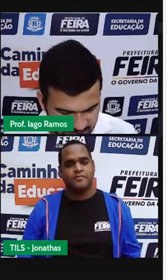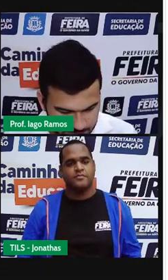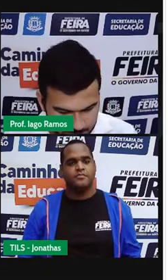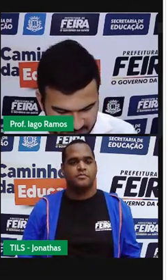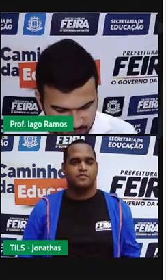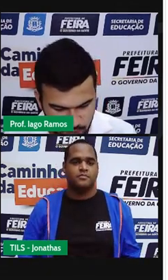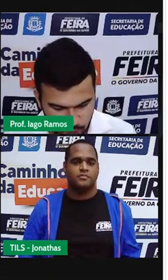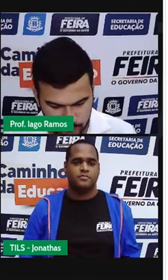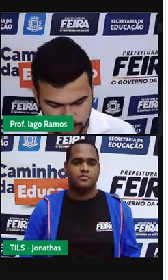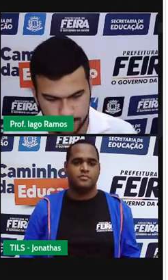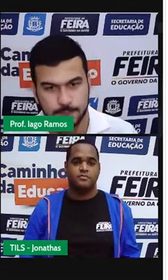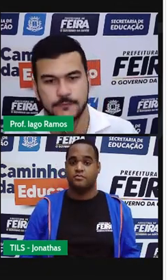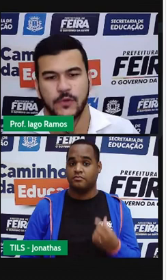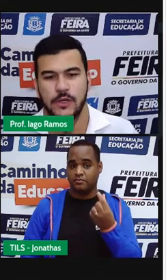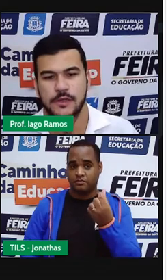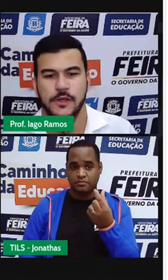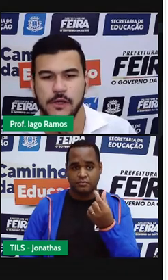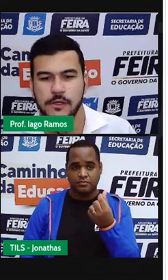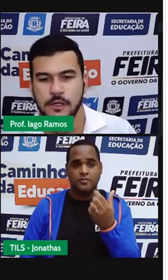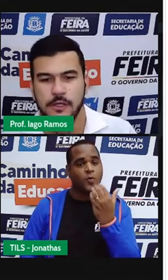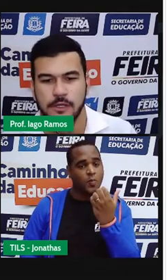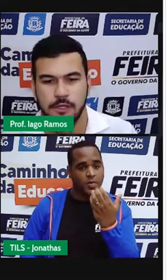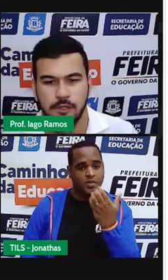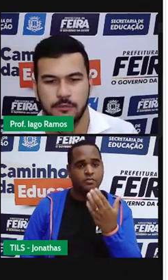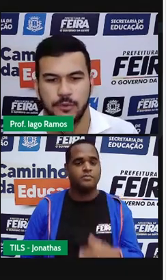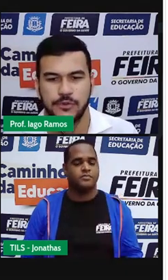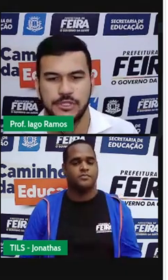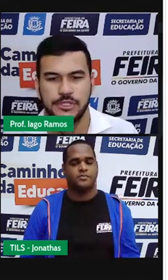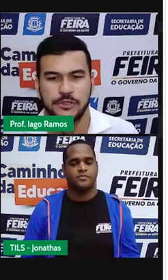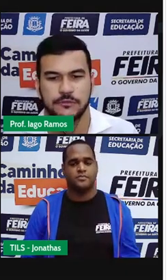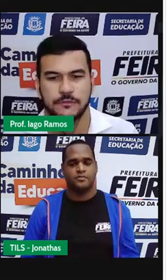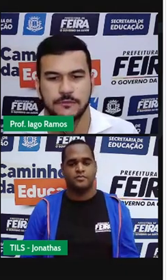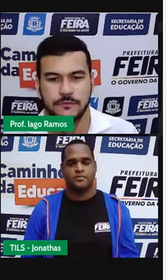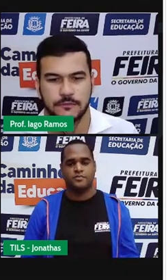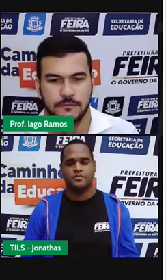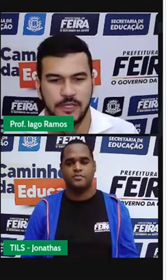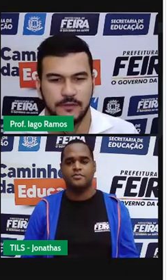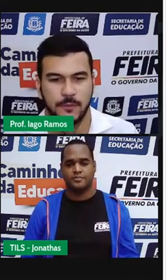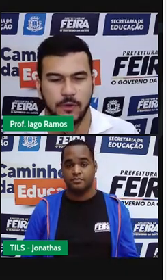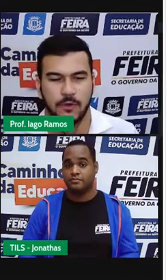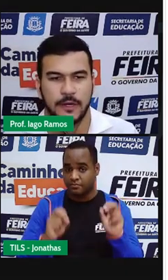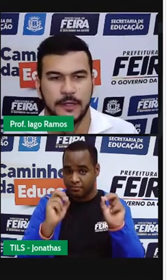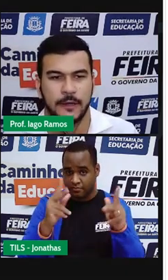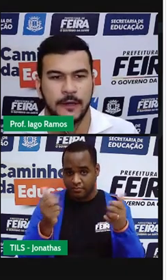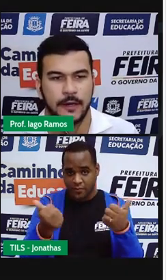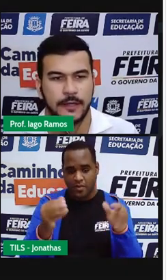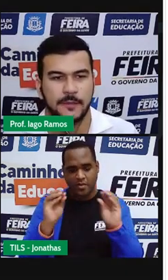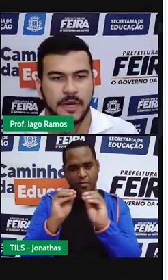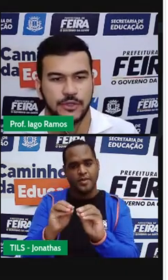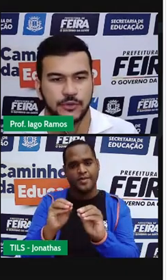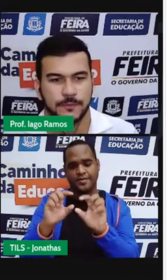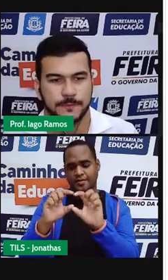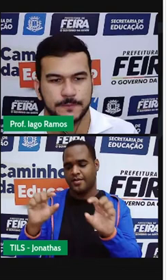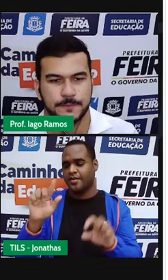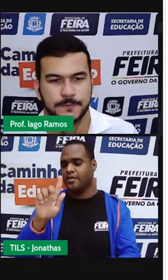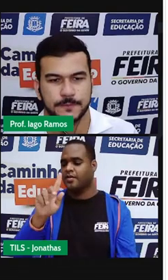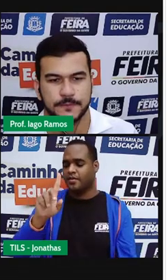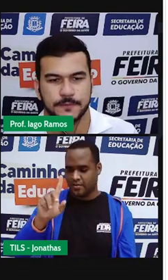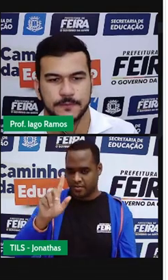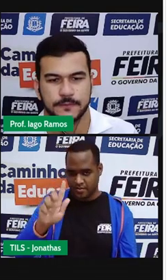e preço. Olha só. Prontinho. E aí, vamos colocar aqui embaixo.